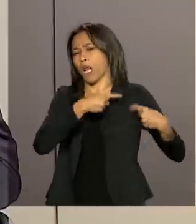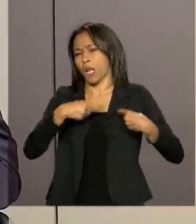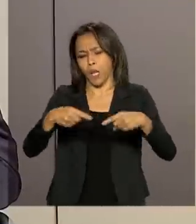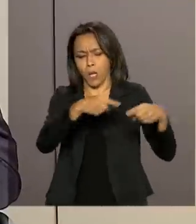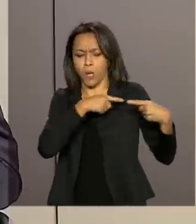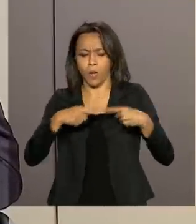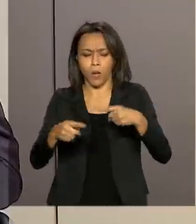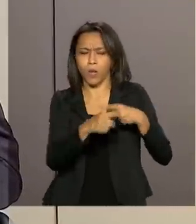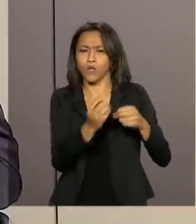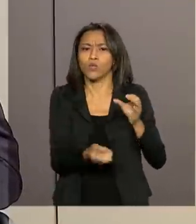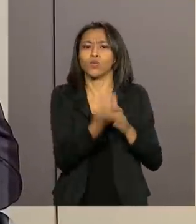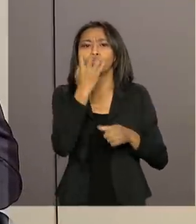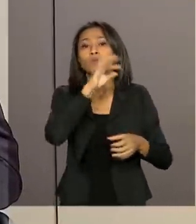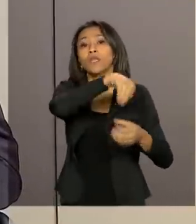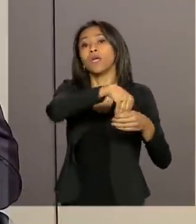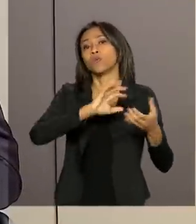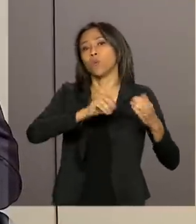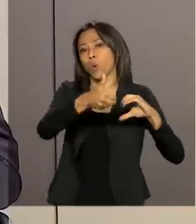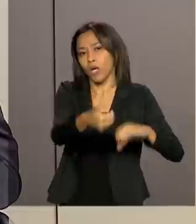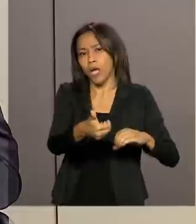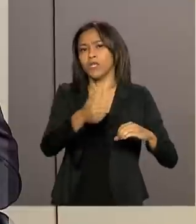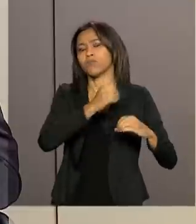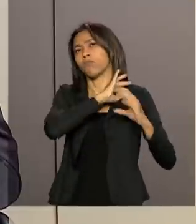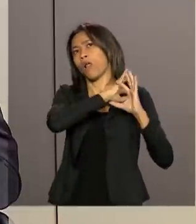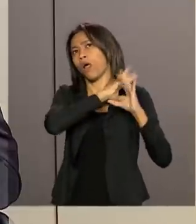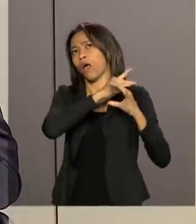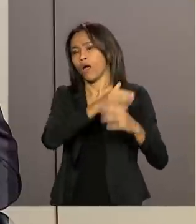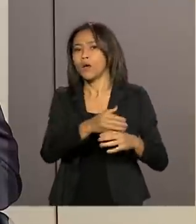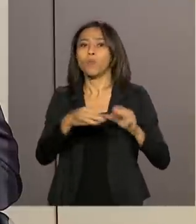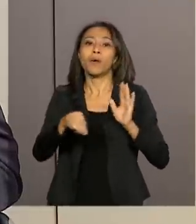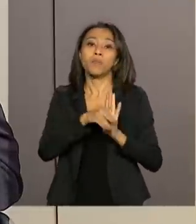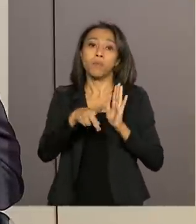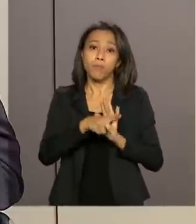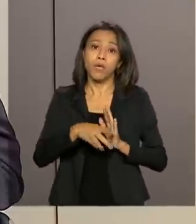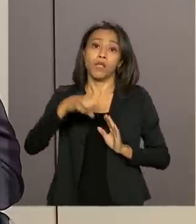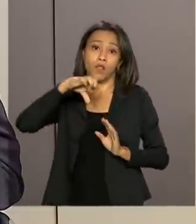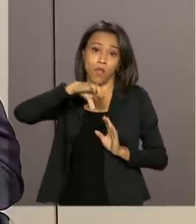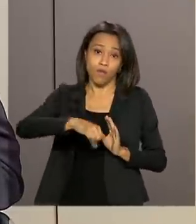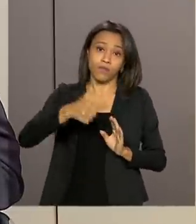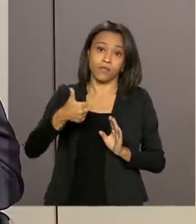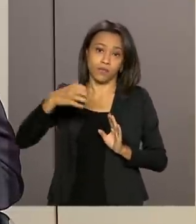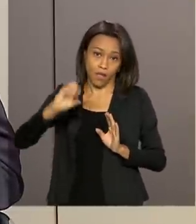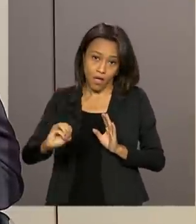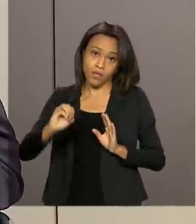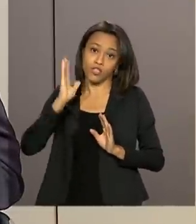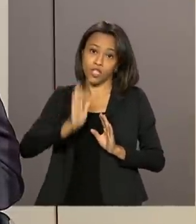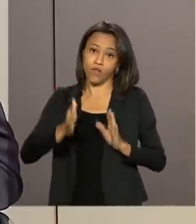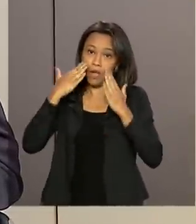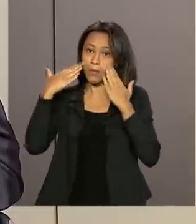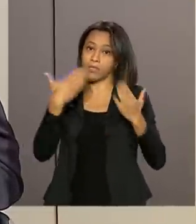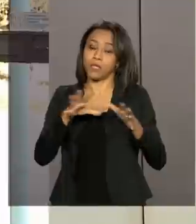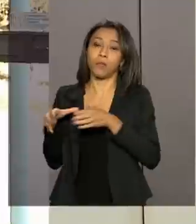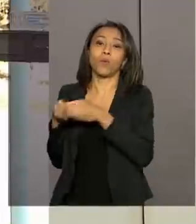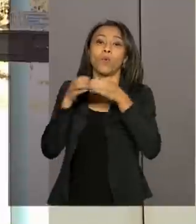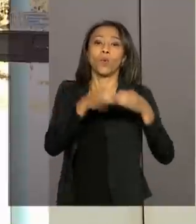dentro do Congresso, por evolução do que foi a medida provisória 910, apresentada pela equipe do presidente Bolsonaro.